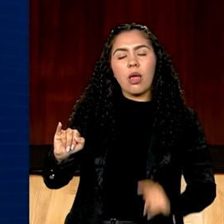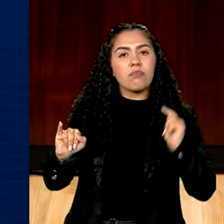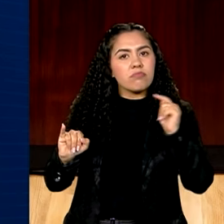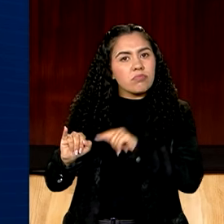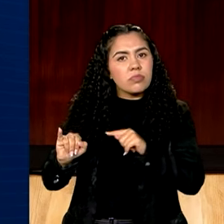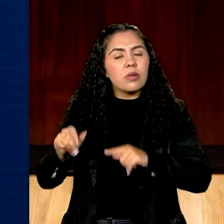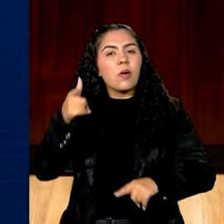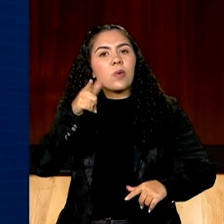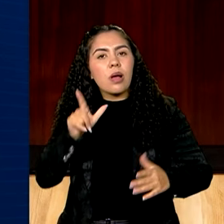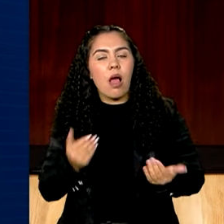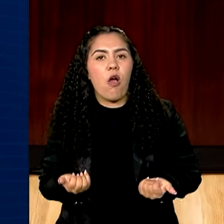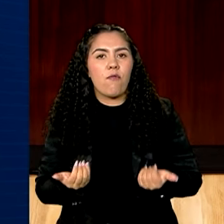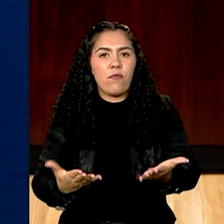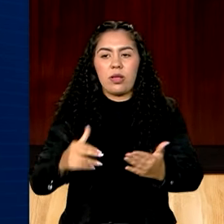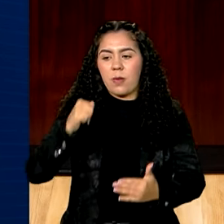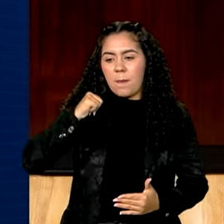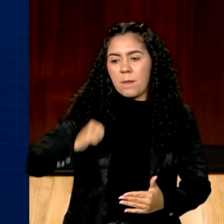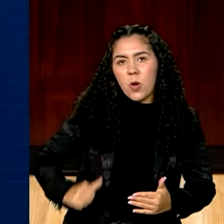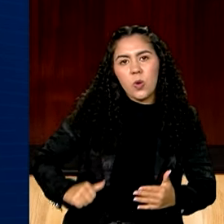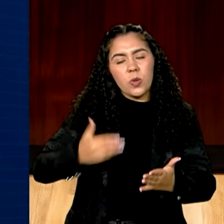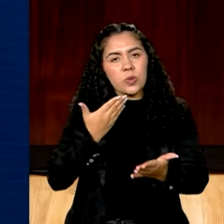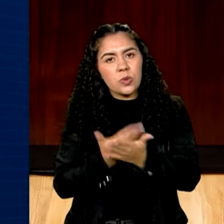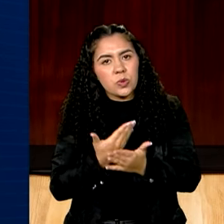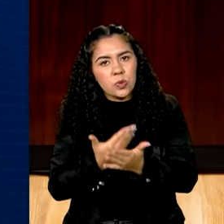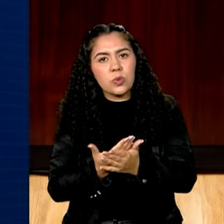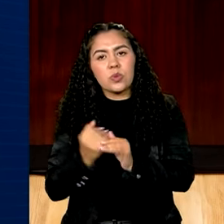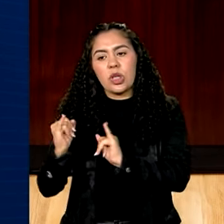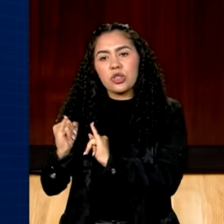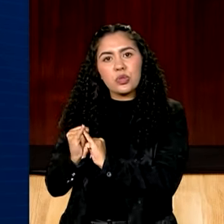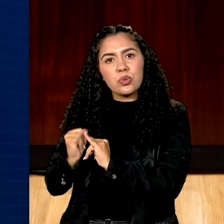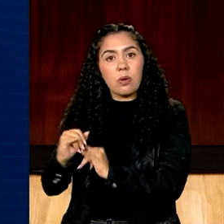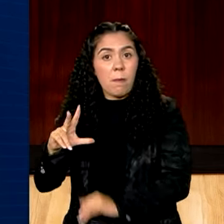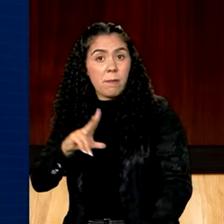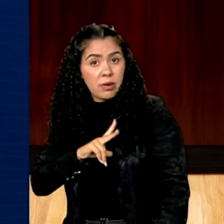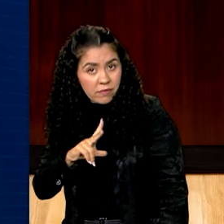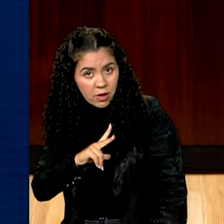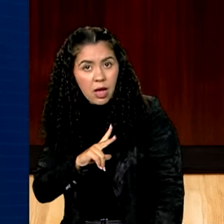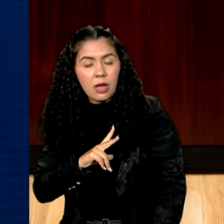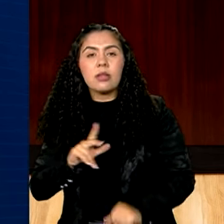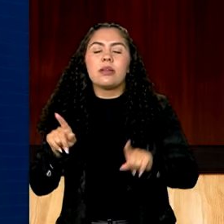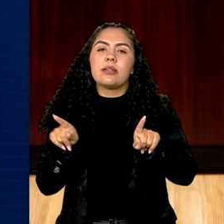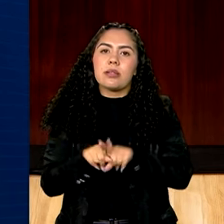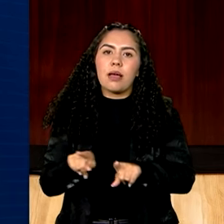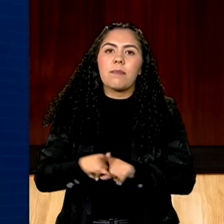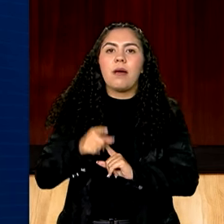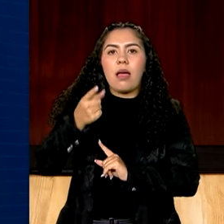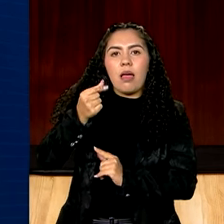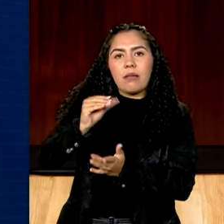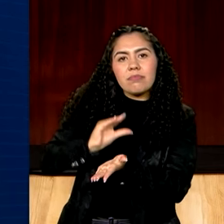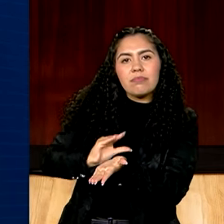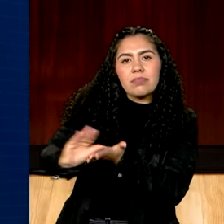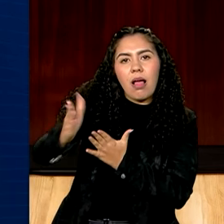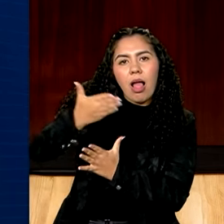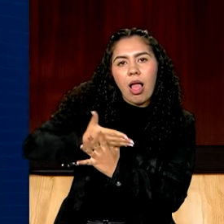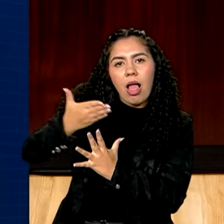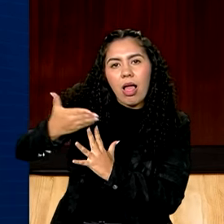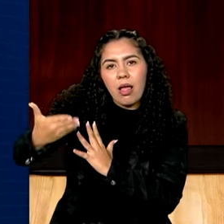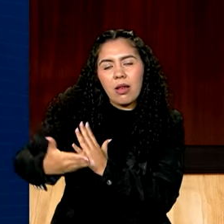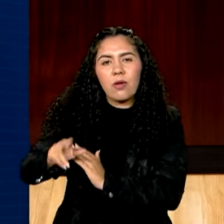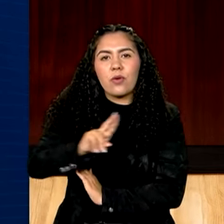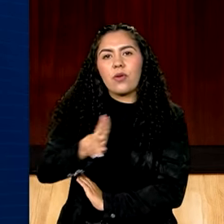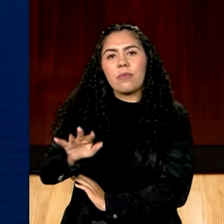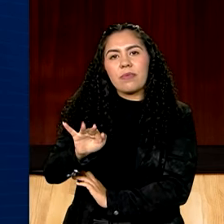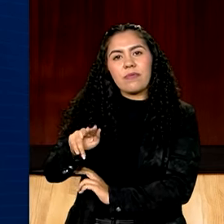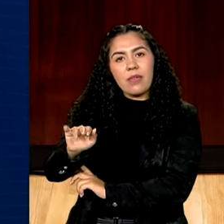da oferta de bolsas de estudo em instituições privadas. E o financiamento estudantil, o FIES,